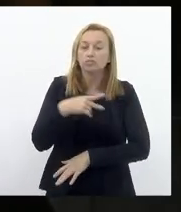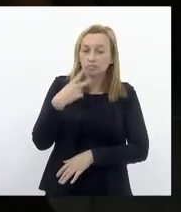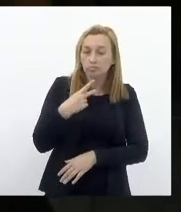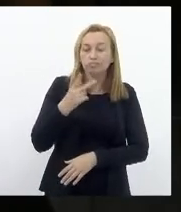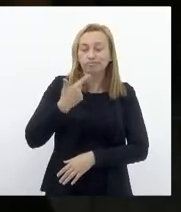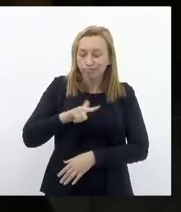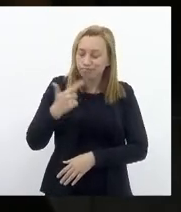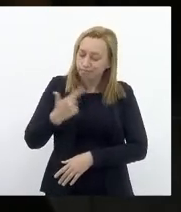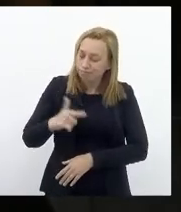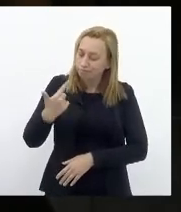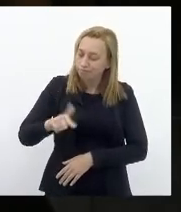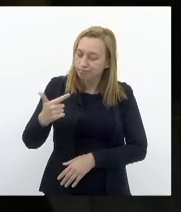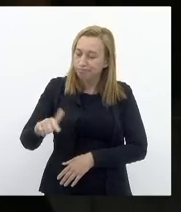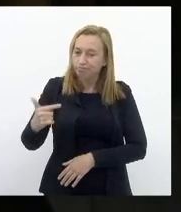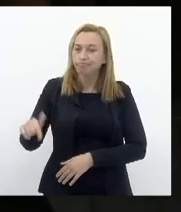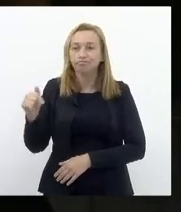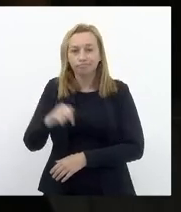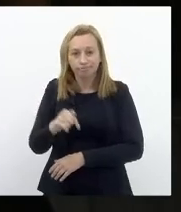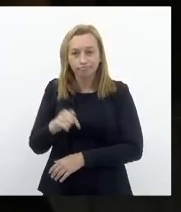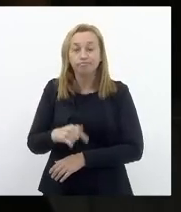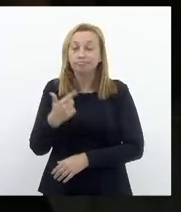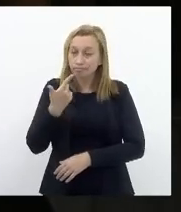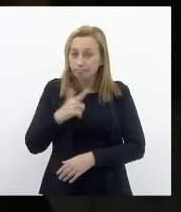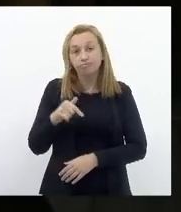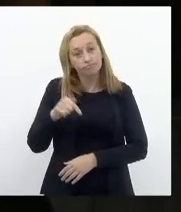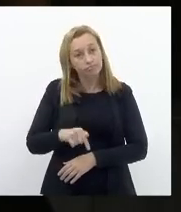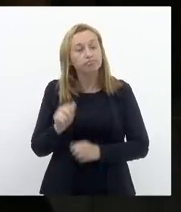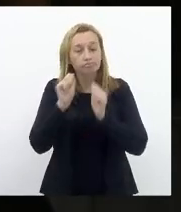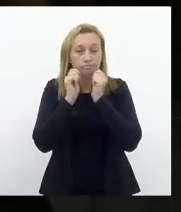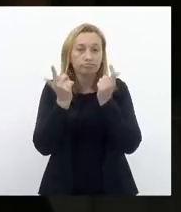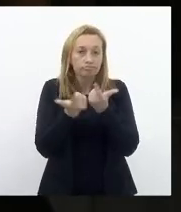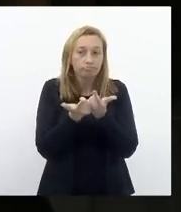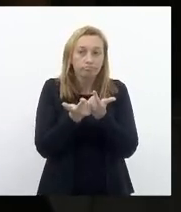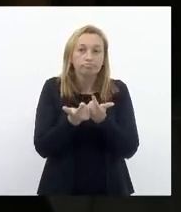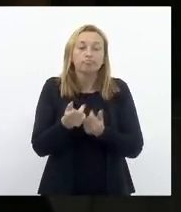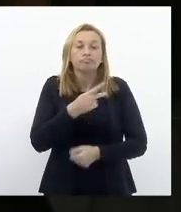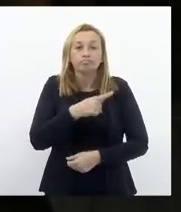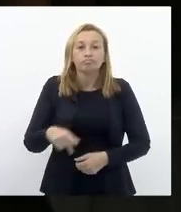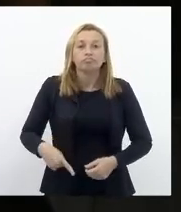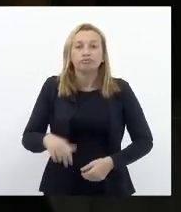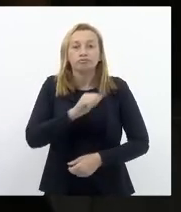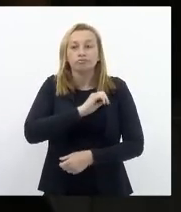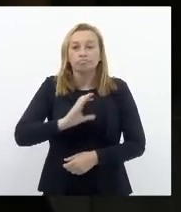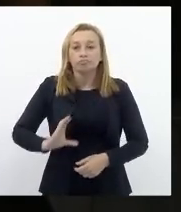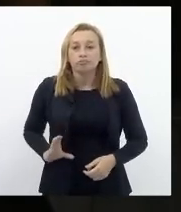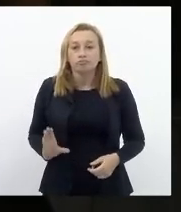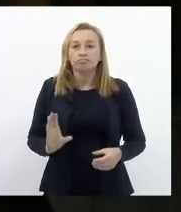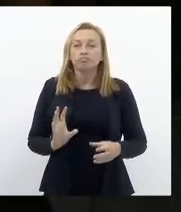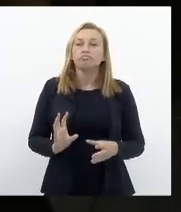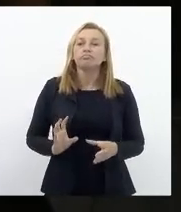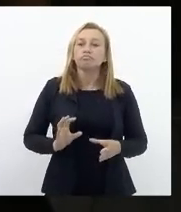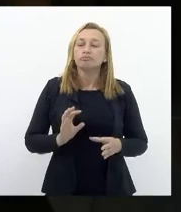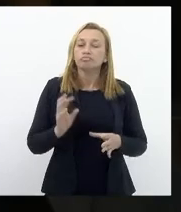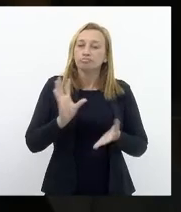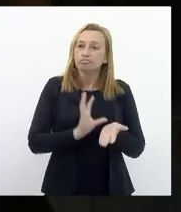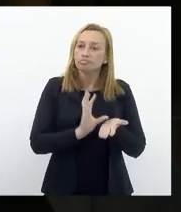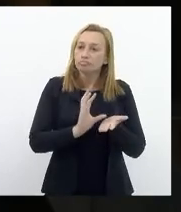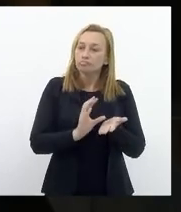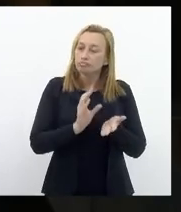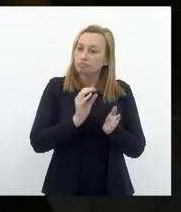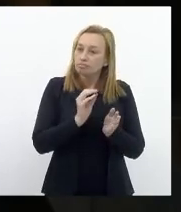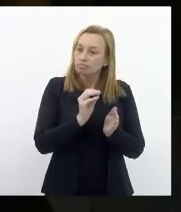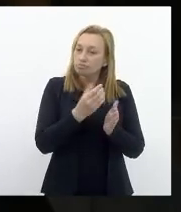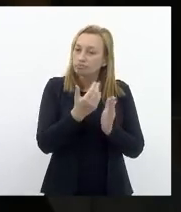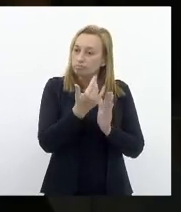Repetidamente Aqui E repito Aqui A Assembleia Legislativa E o presidente André Siliano Tem inclusive Pautado Para o Rio de Janeiro